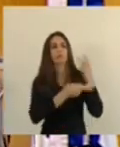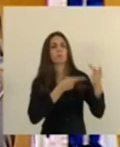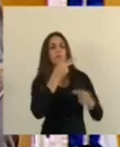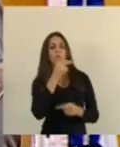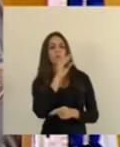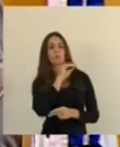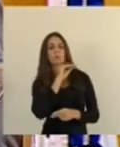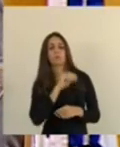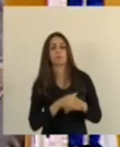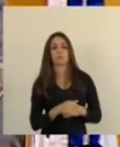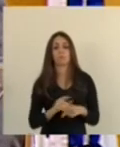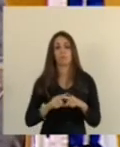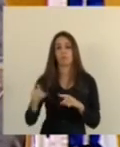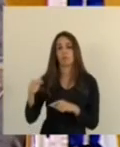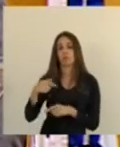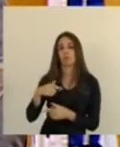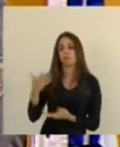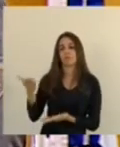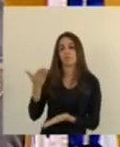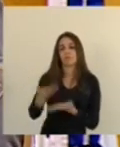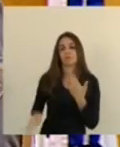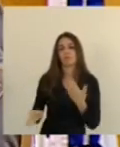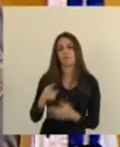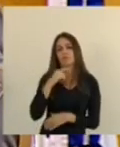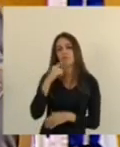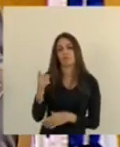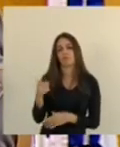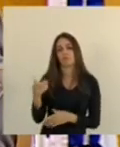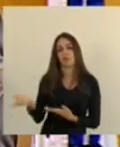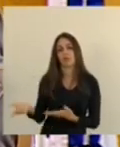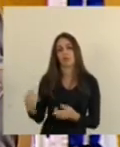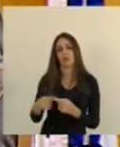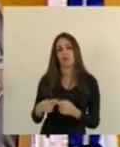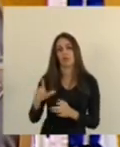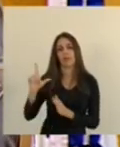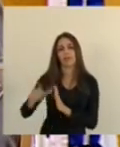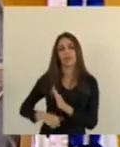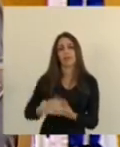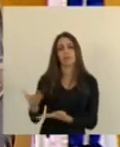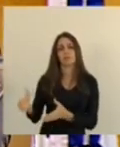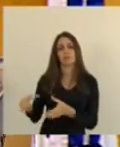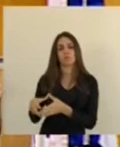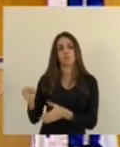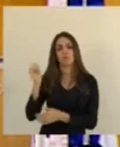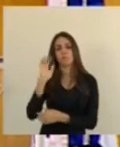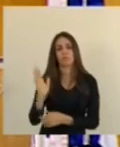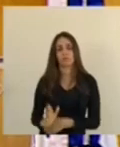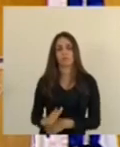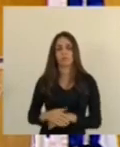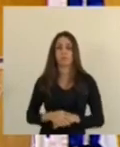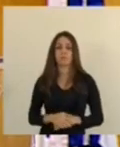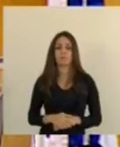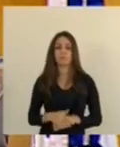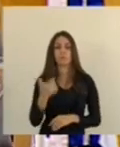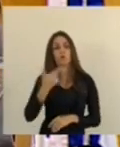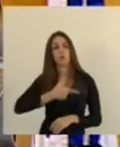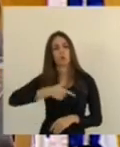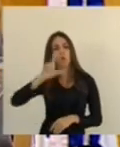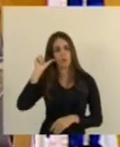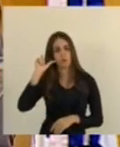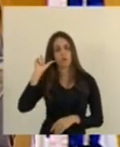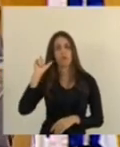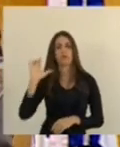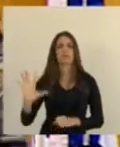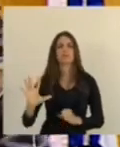vez deu ruim para eles e que dê ruim sempre só atrasam o Brasil é que ontem por recomendação da